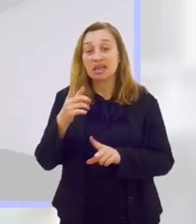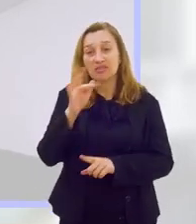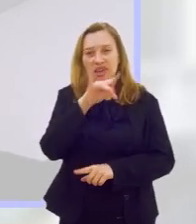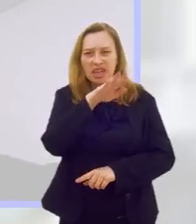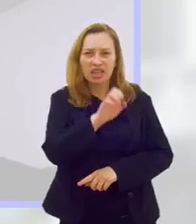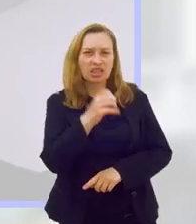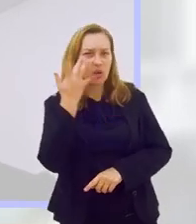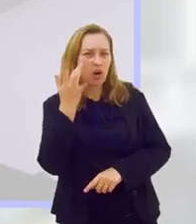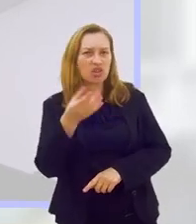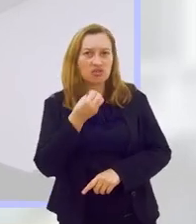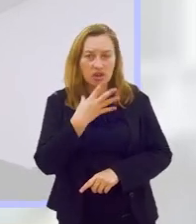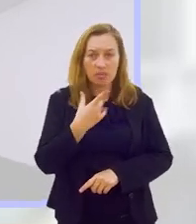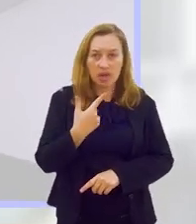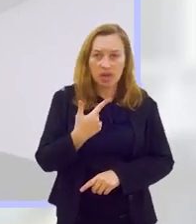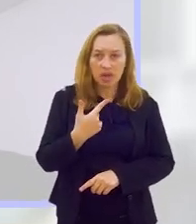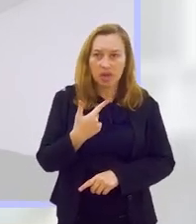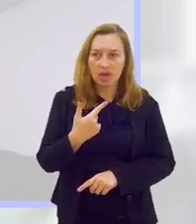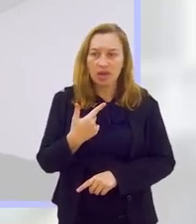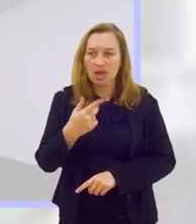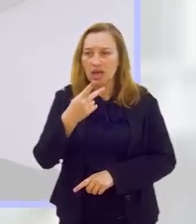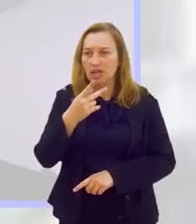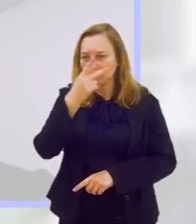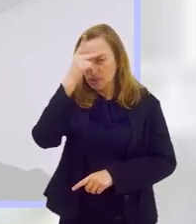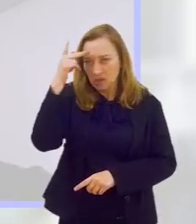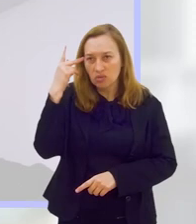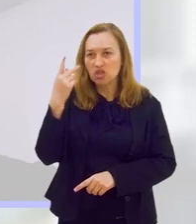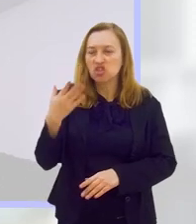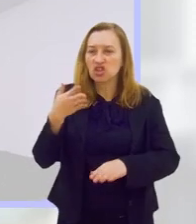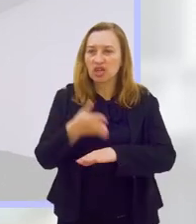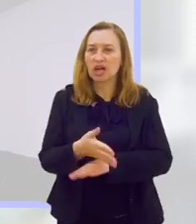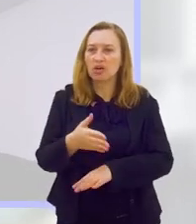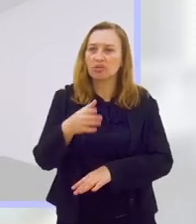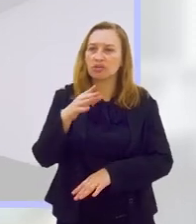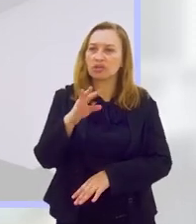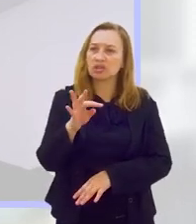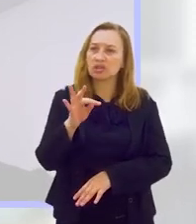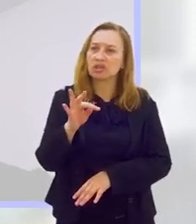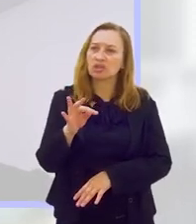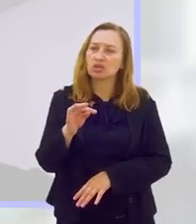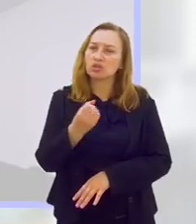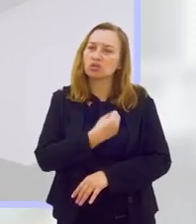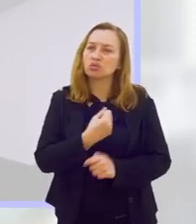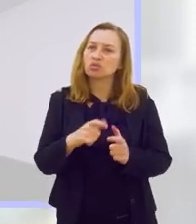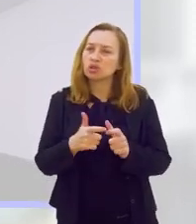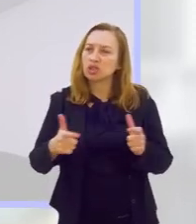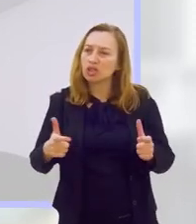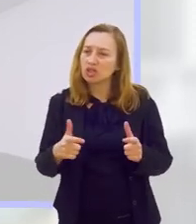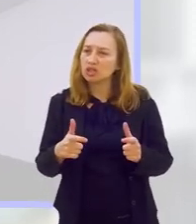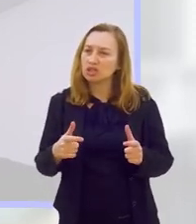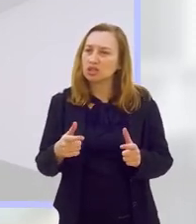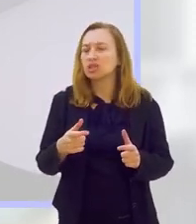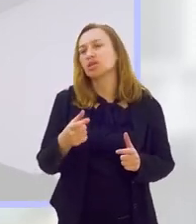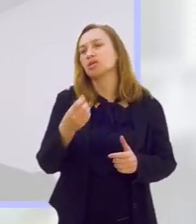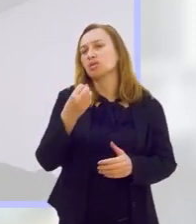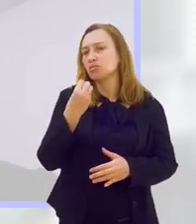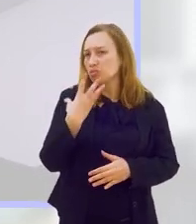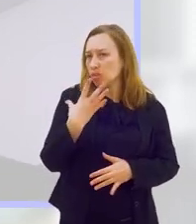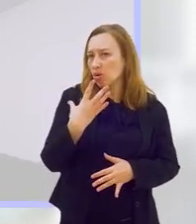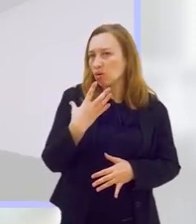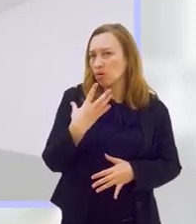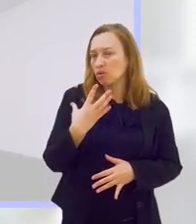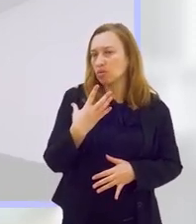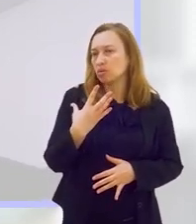chegarem com as taxas básicas no consultório dela, boa, né, boa, mas